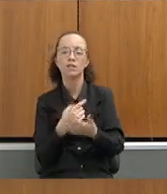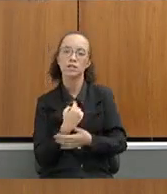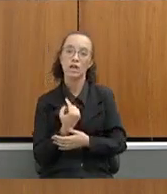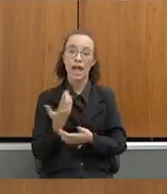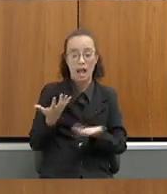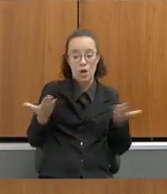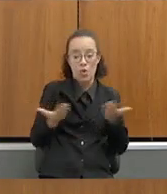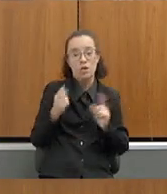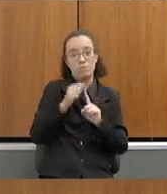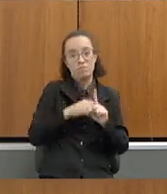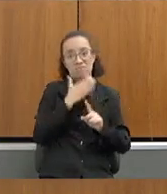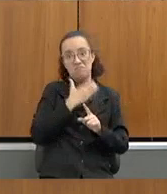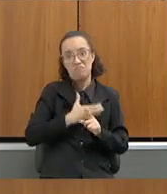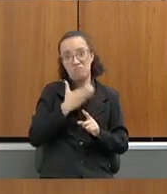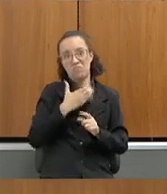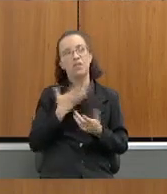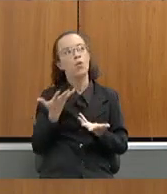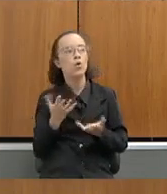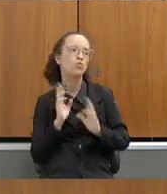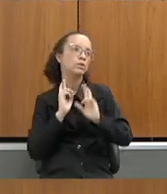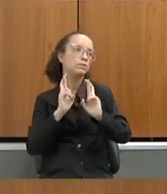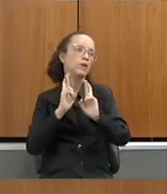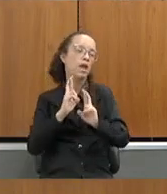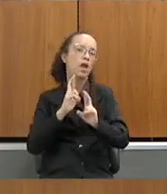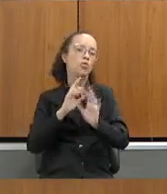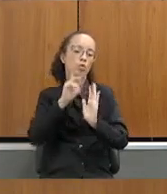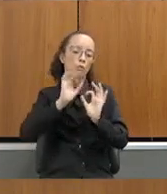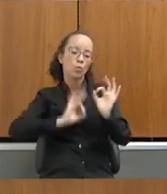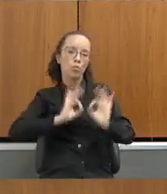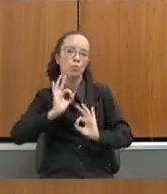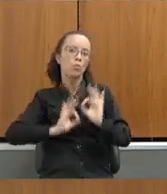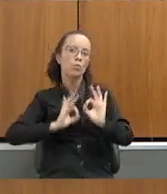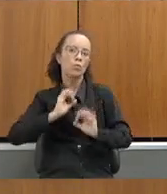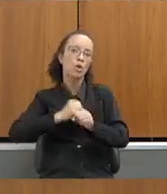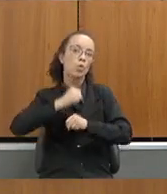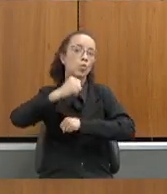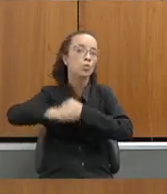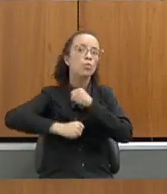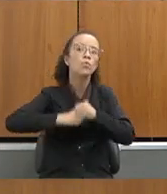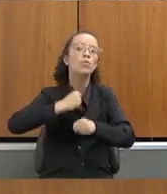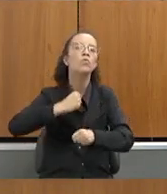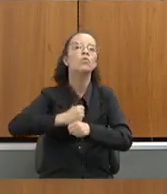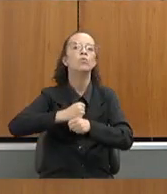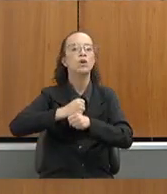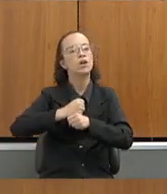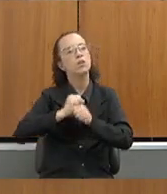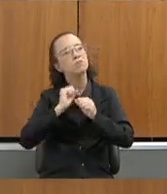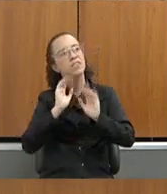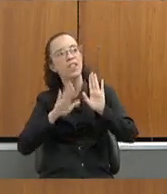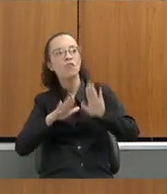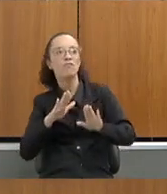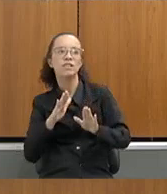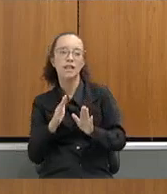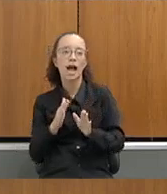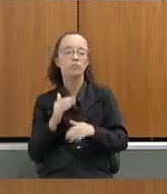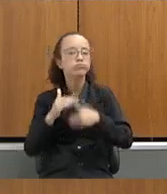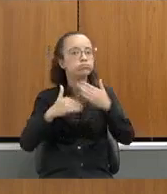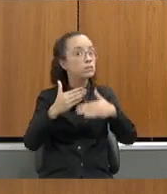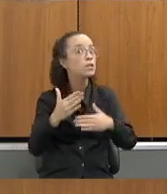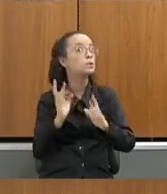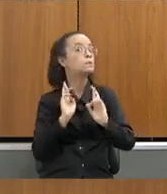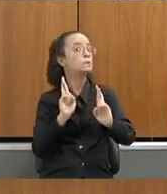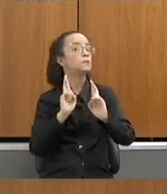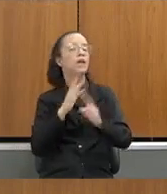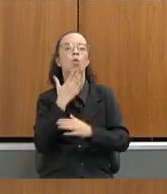estamos em dezembro, estou supondo que o planejamento para 2023 já esteja bem avançado. E